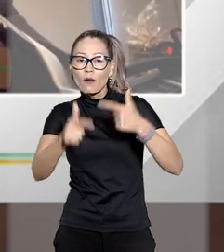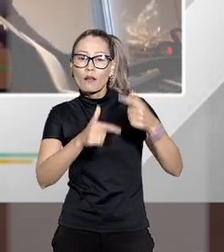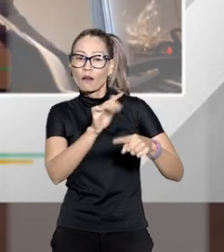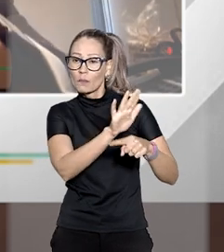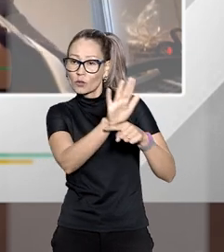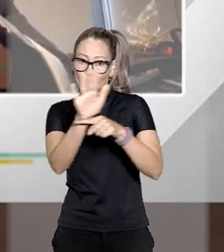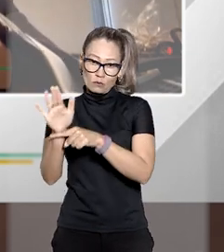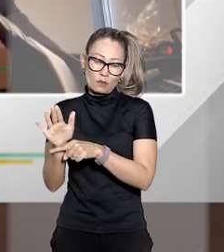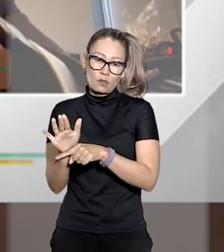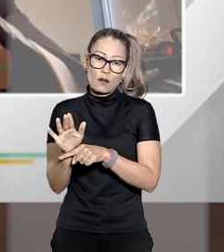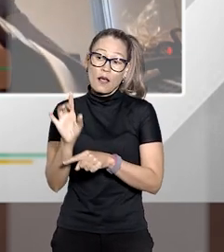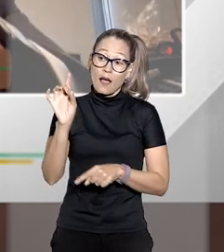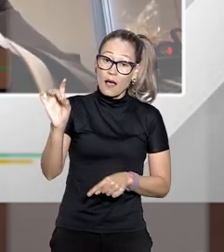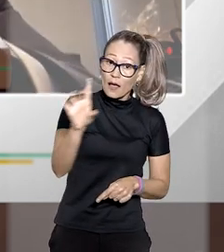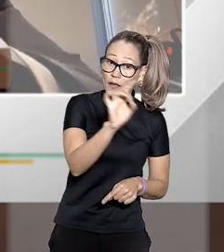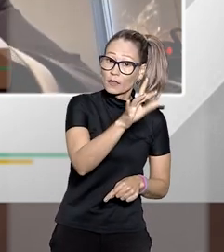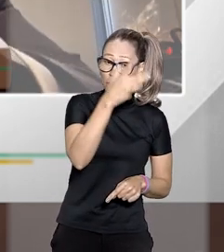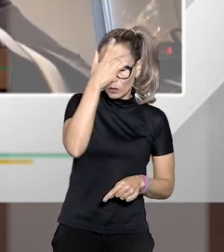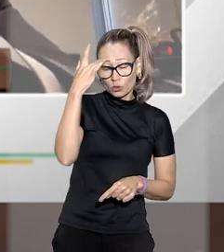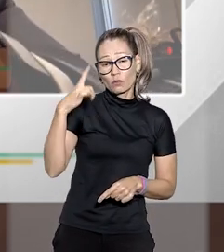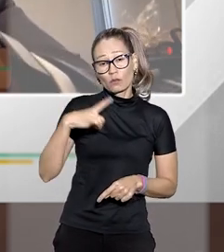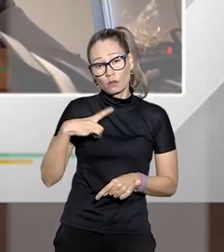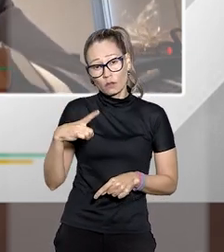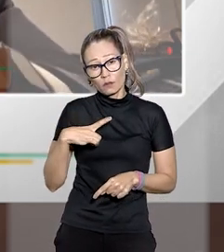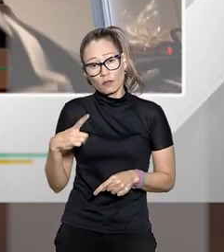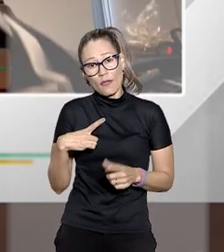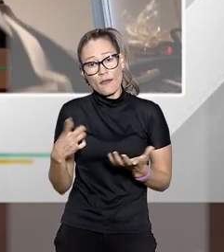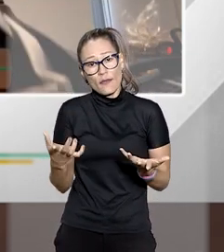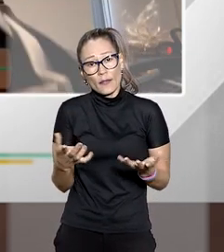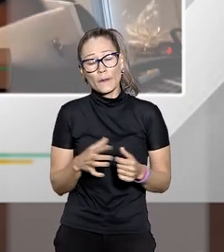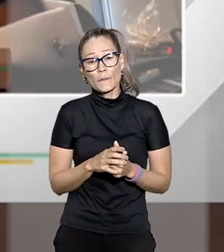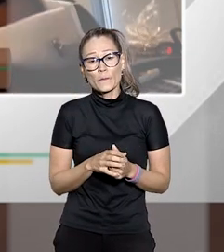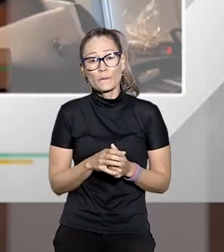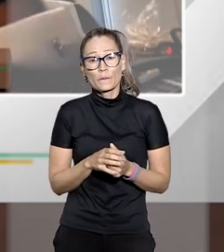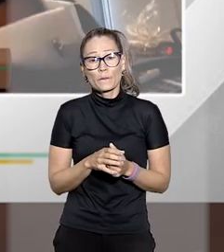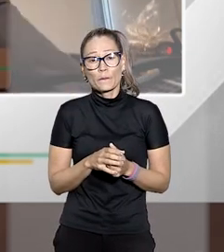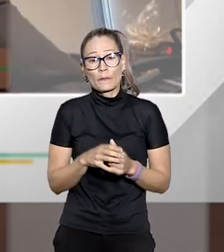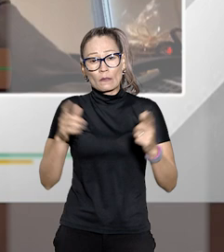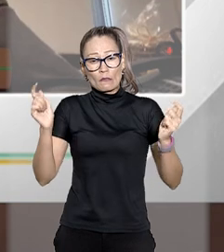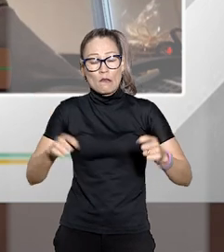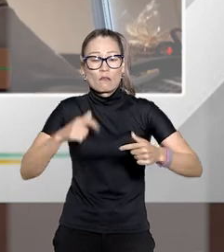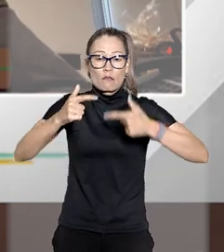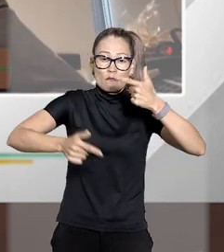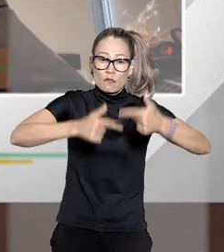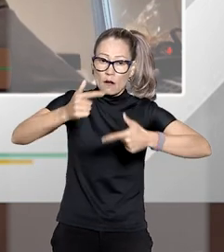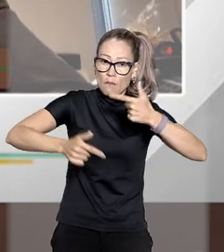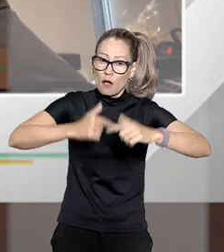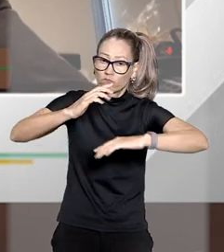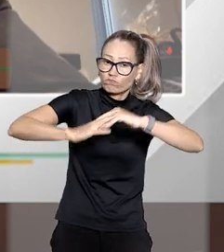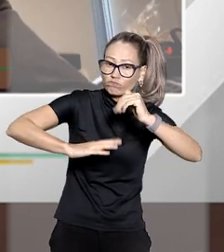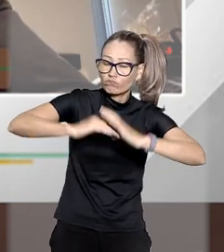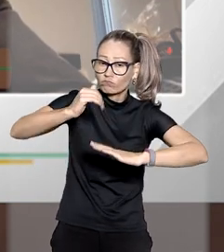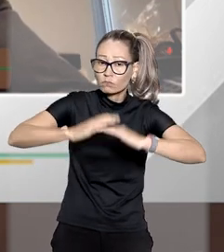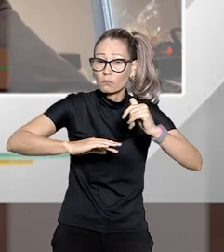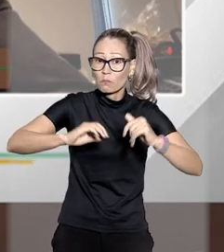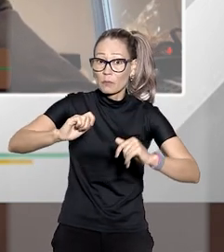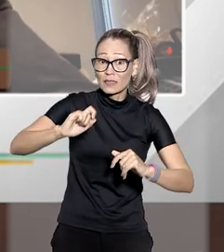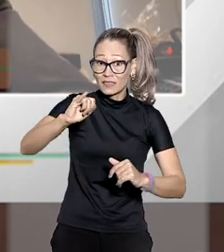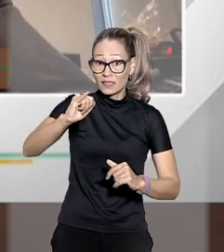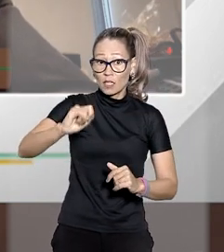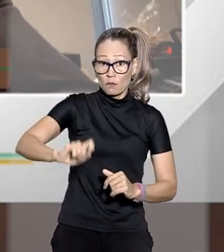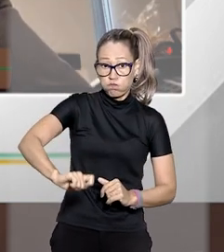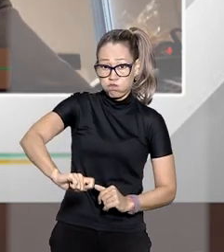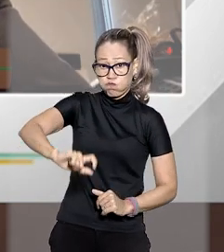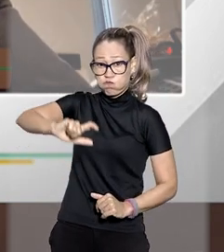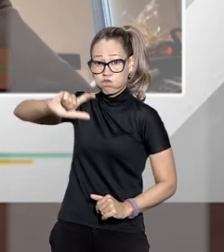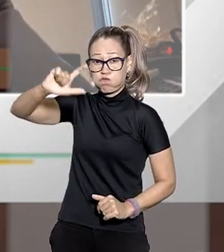cada pessoa tem capacidade de dar vazão a um determinado volume de trabalho mas quando esse volume